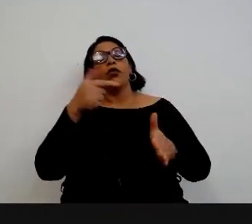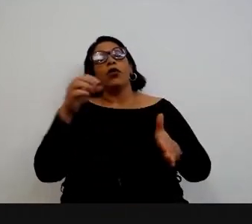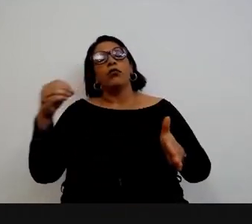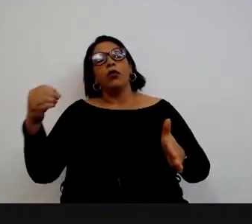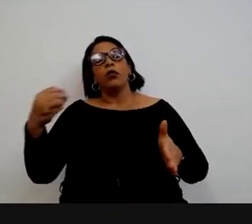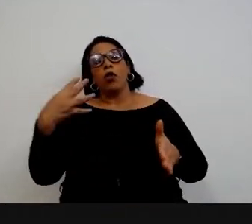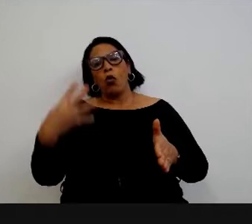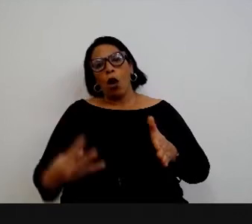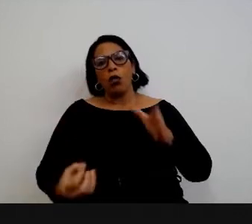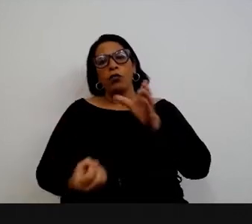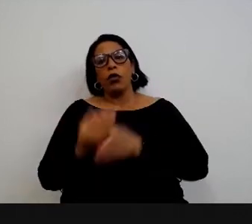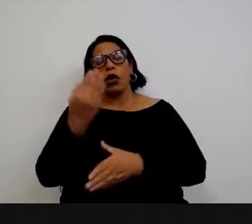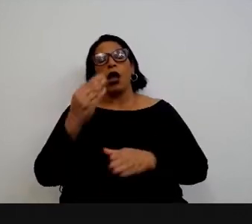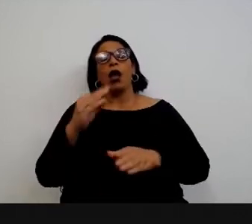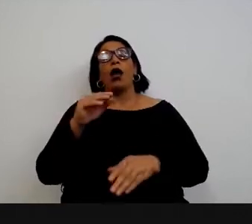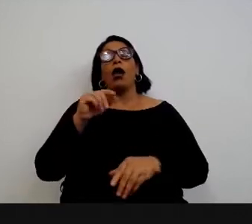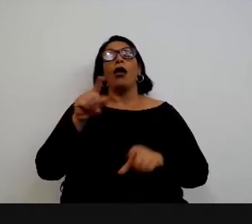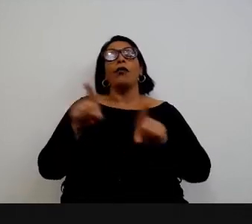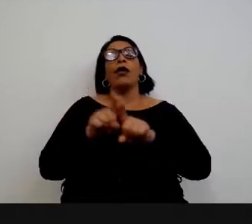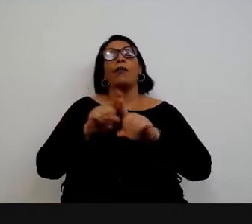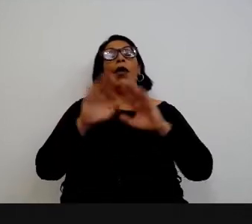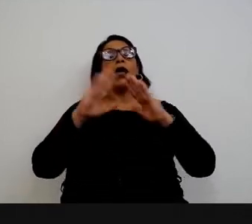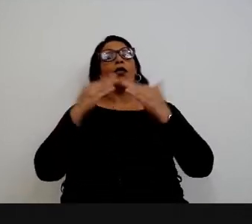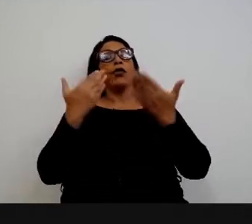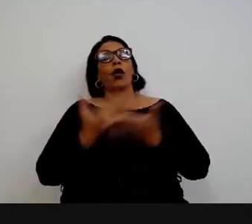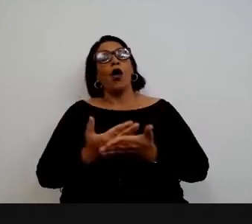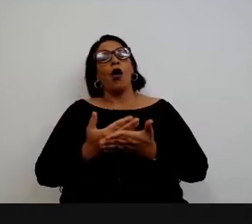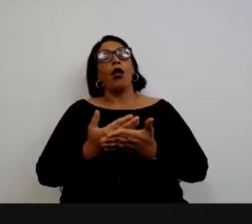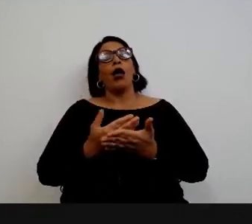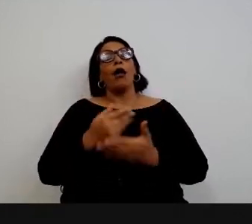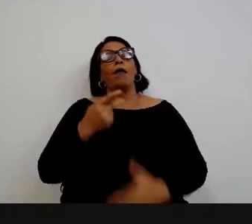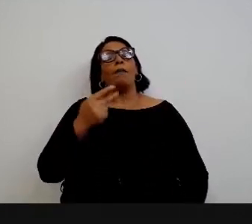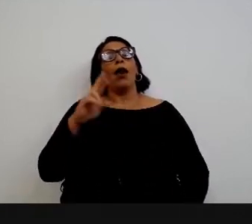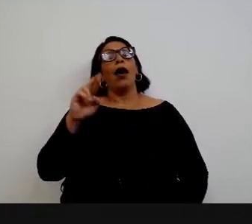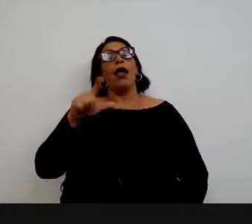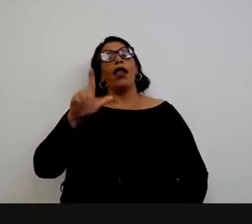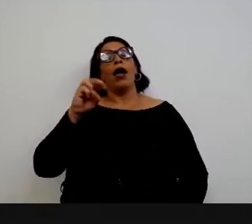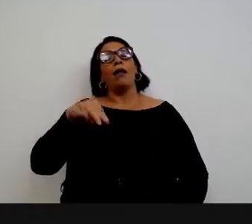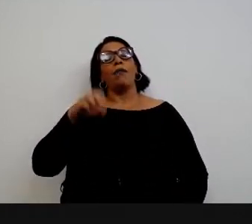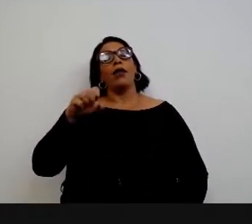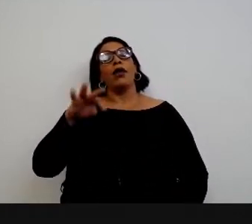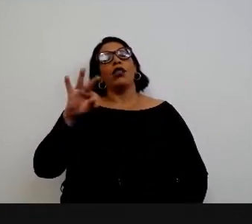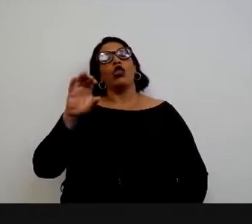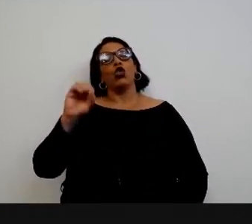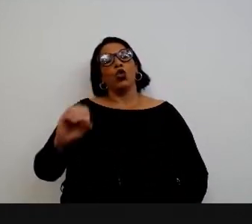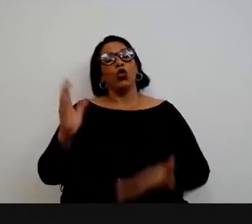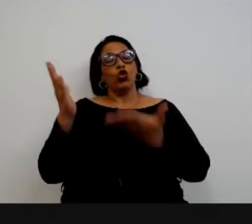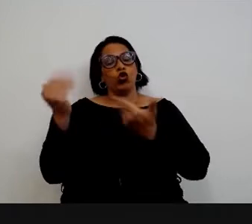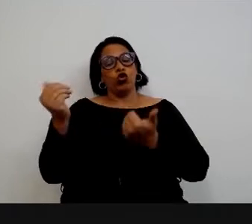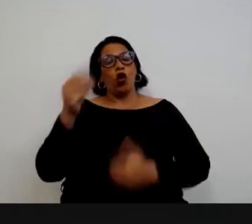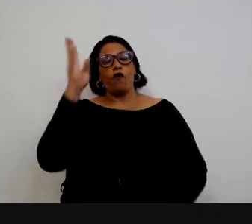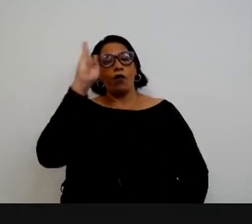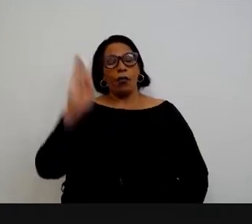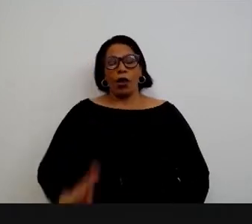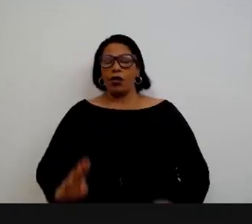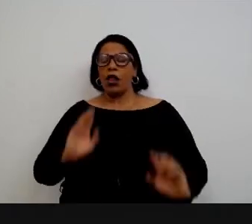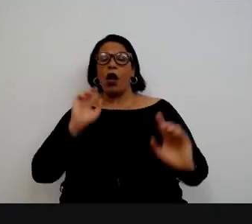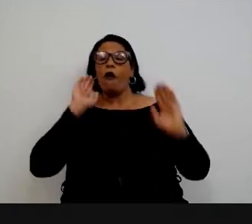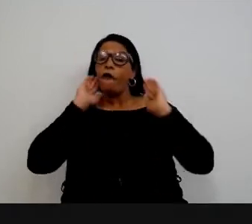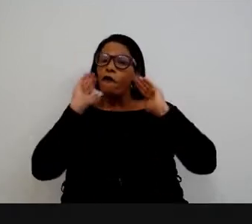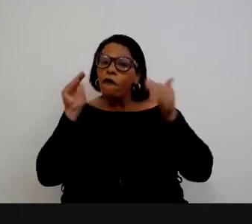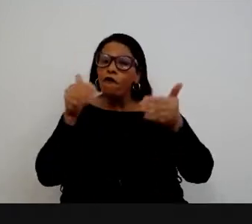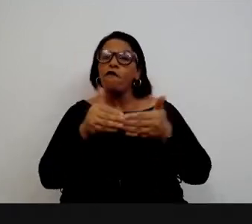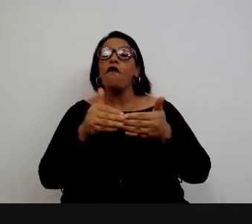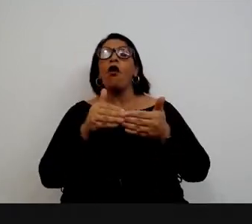a primeira edição do Parlamento Jovem Brasileiro, um programa voltado para jovens,